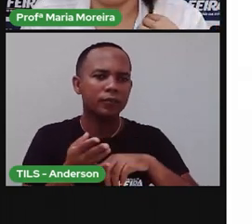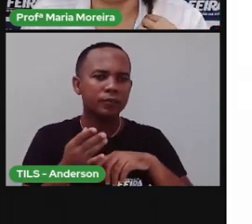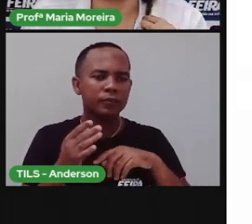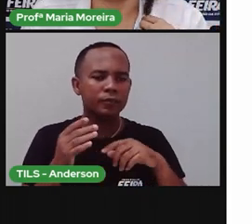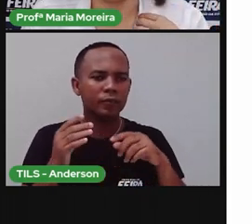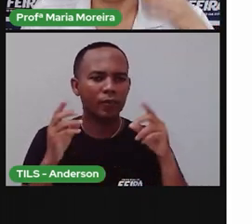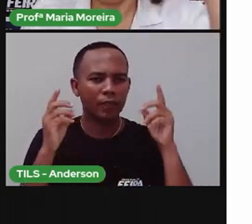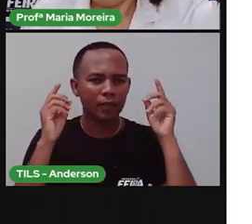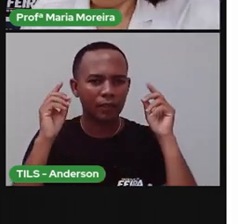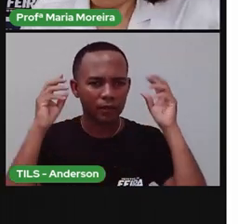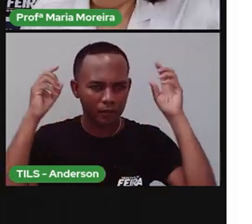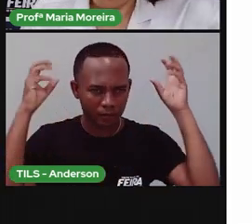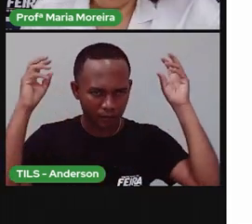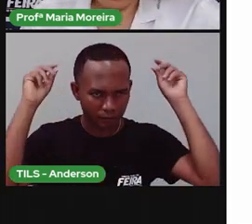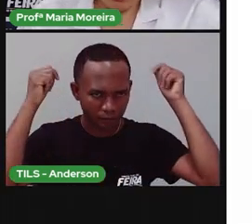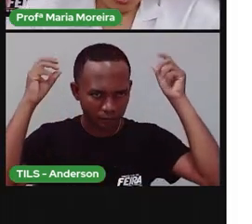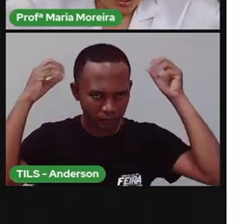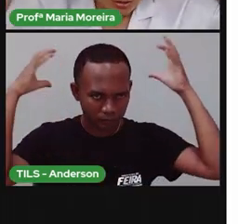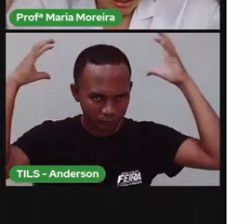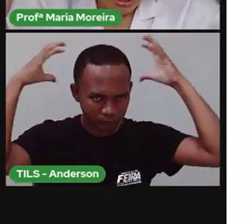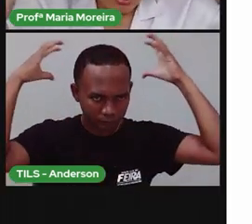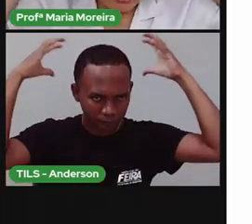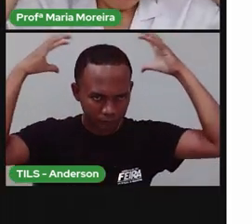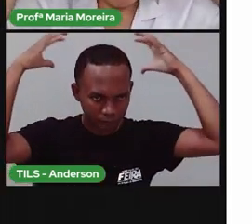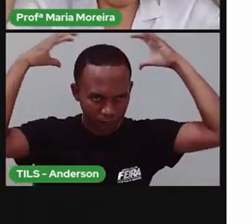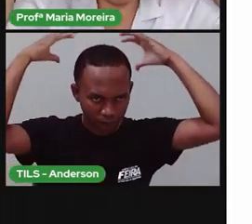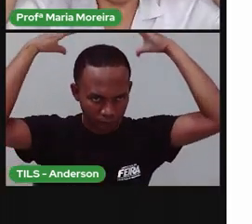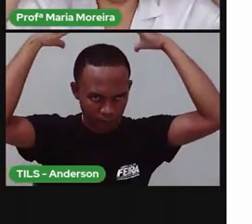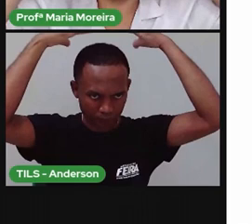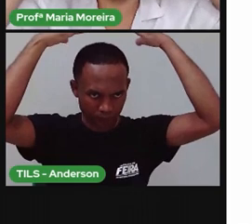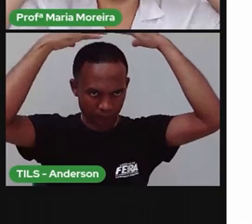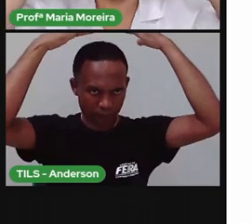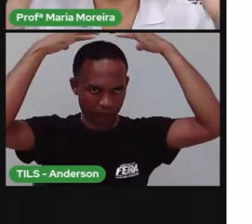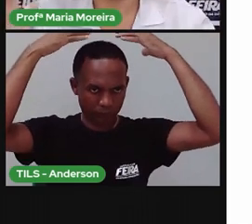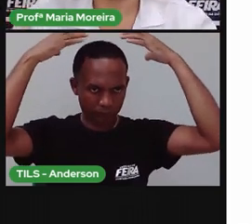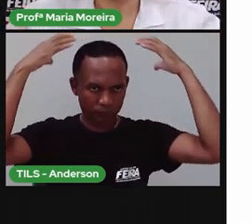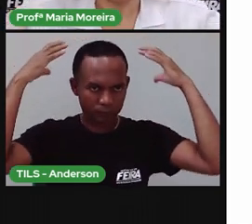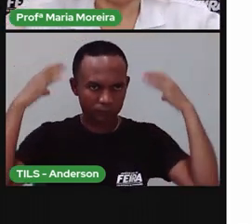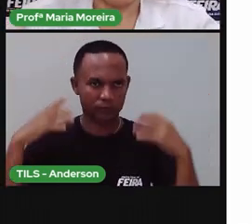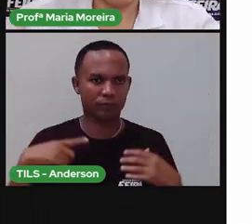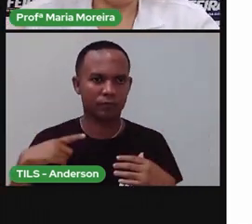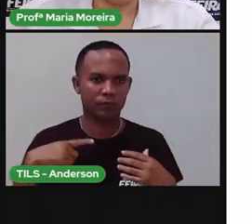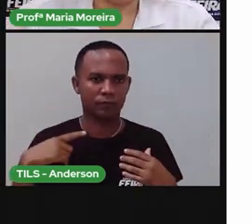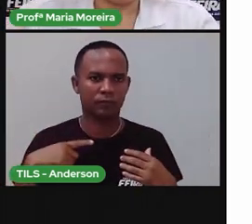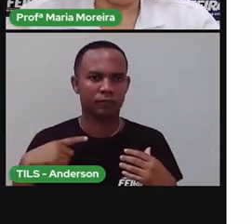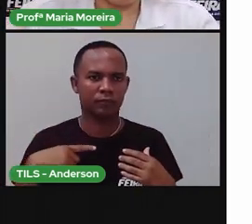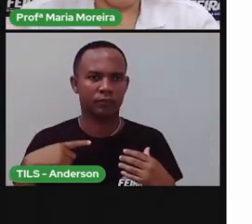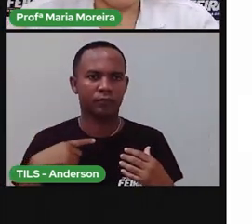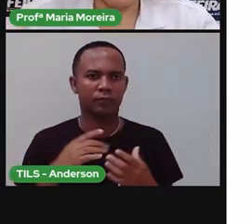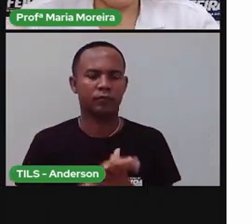encaixeados, né? Usa um black enorme. Quer dizer, não é tão enorme, não. Eu queria que fosse bem maior. Tá?